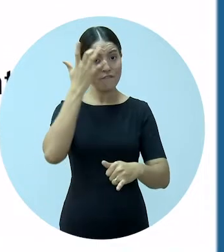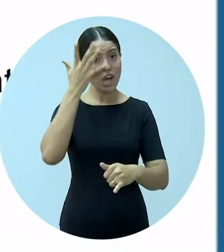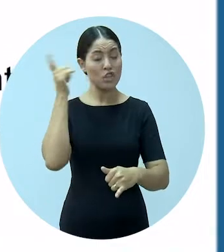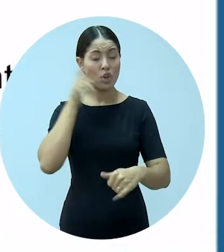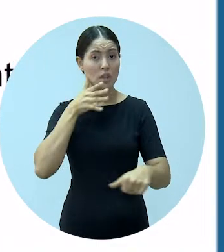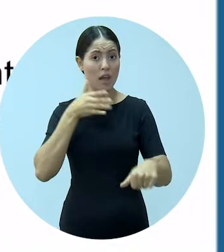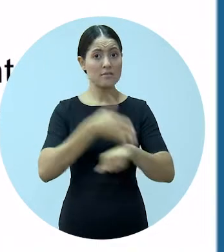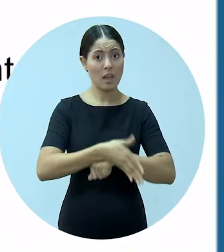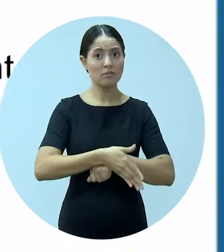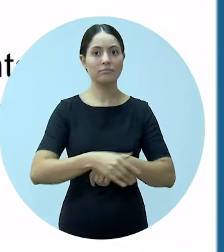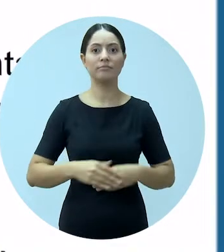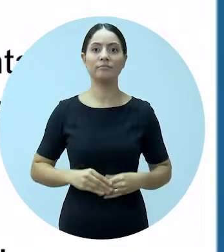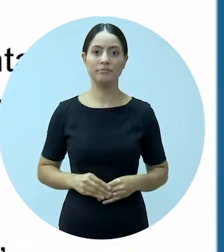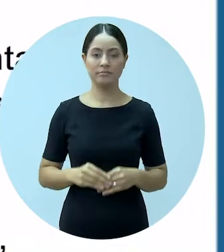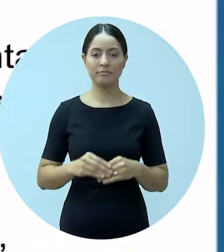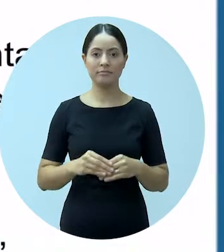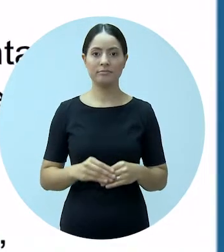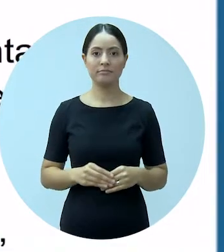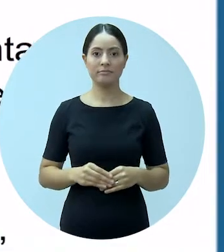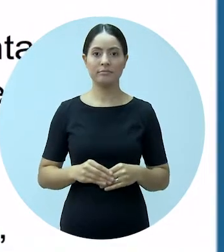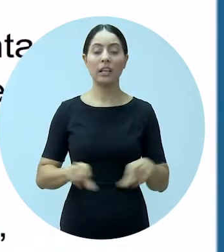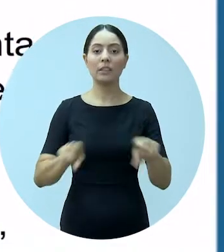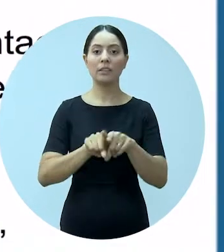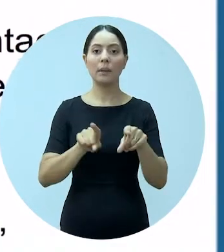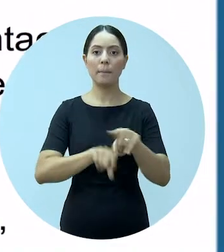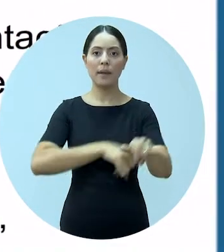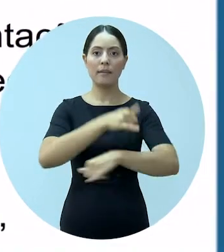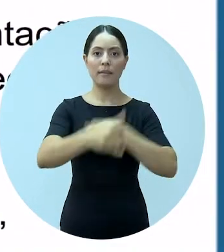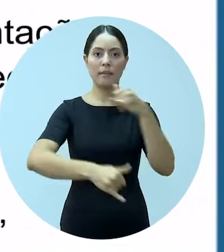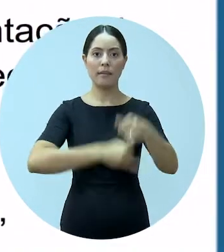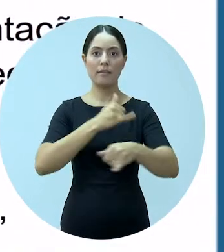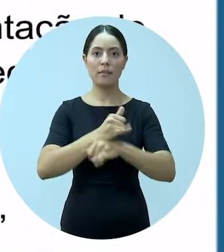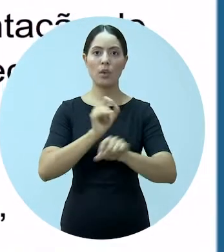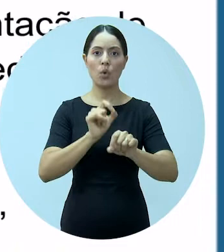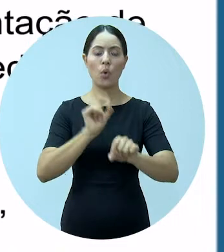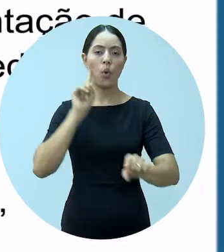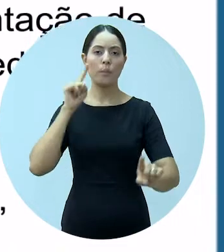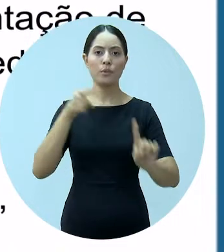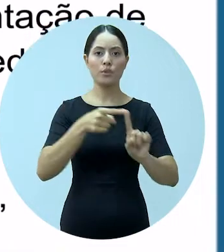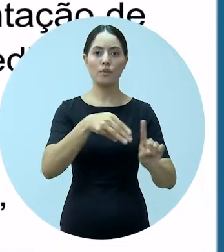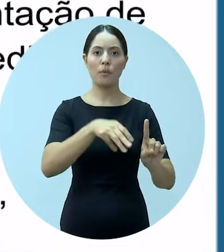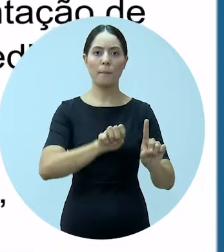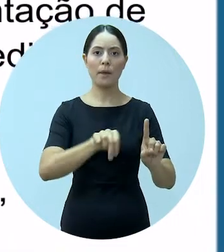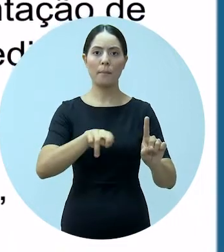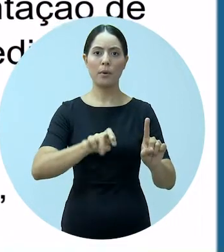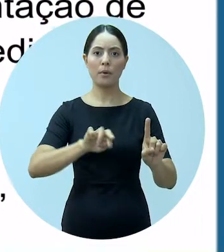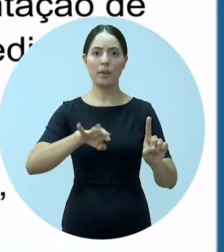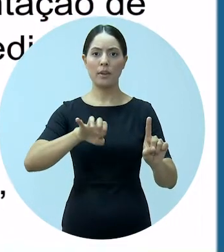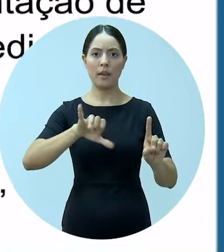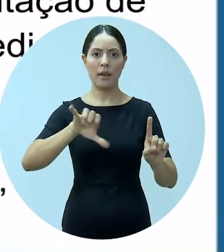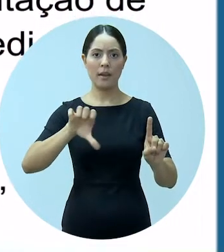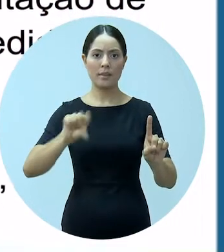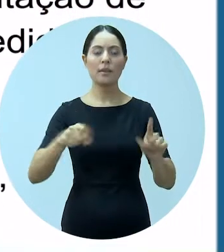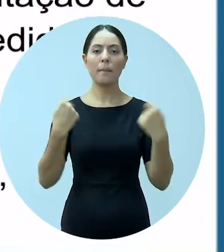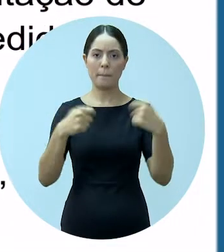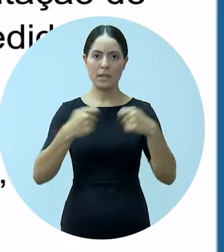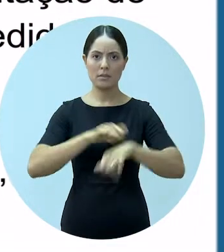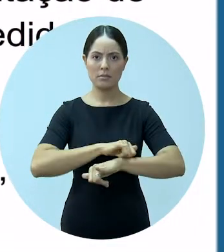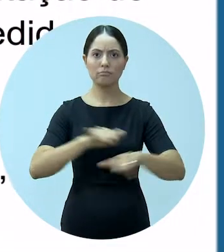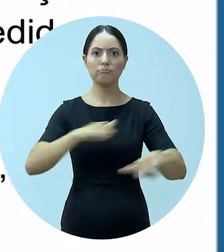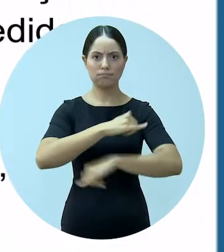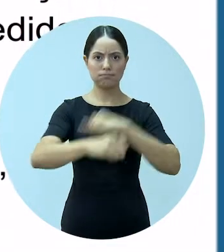assegurado plenamente. Canais virtuais de entrega de memoriais deverão ser disponibilizados.